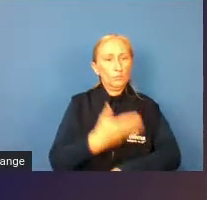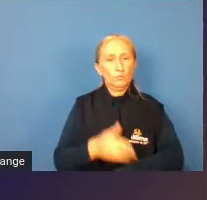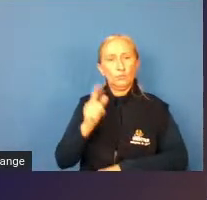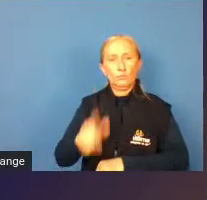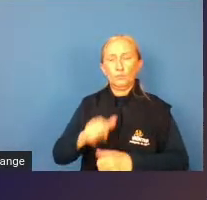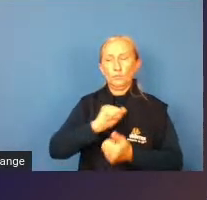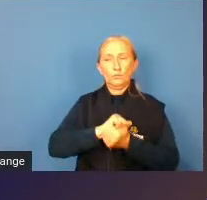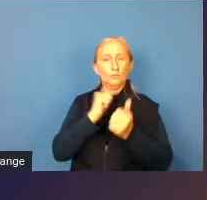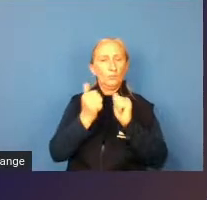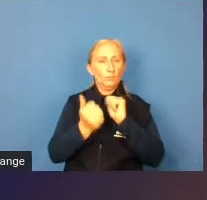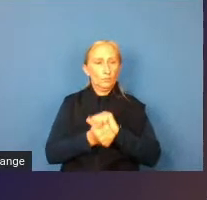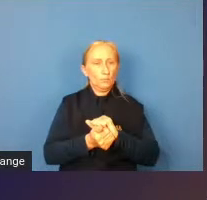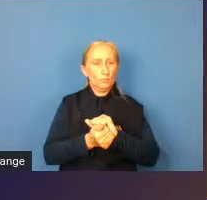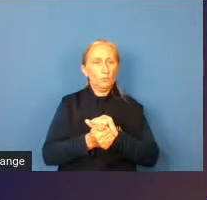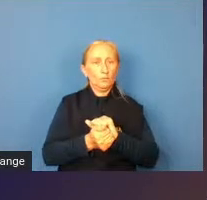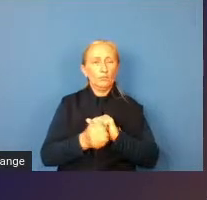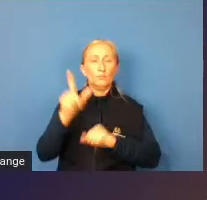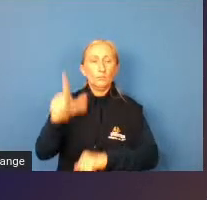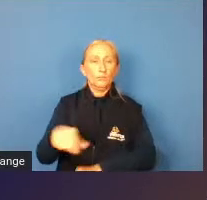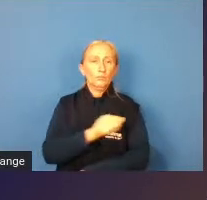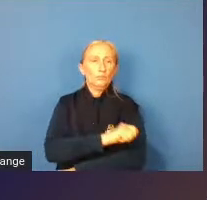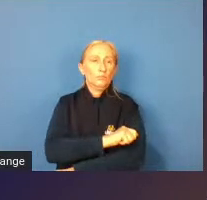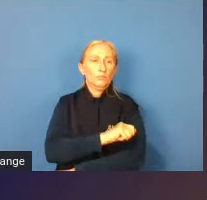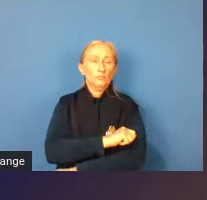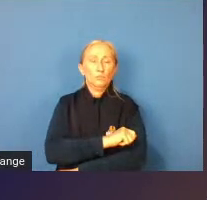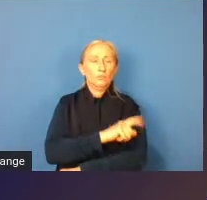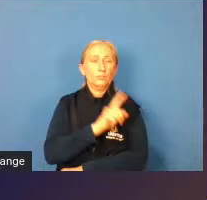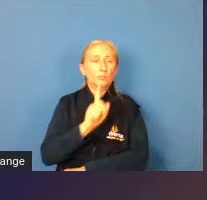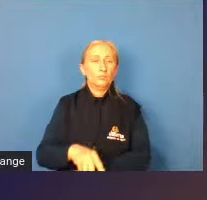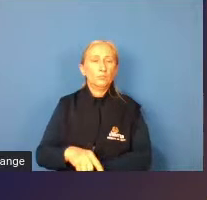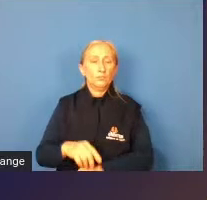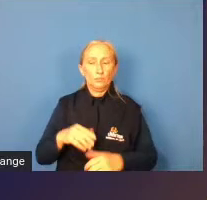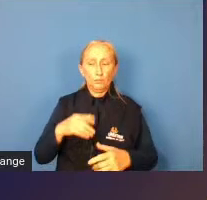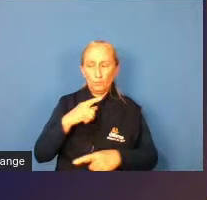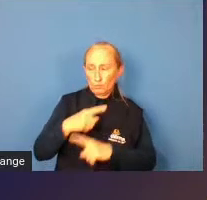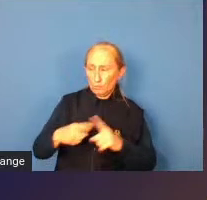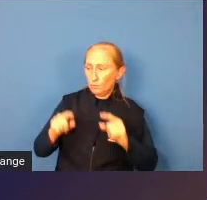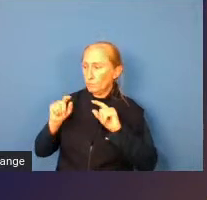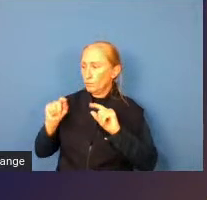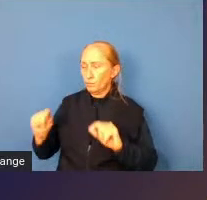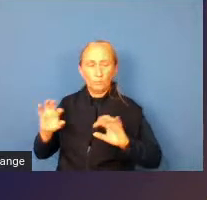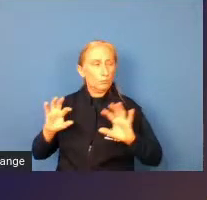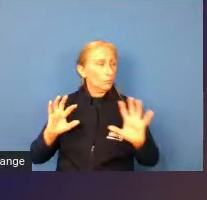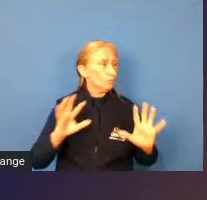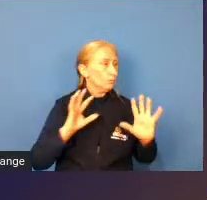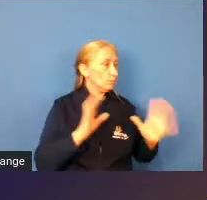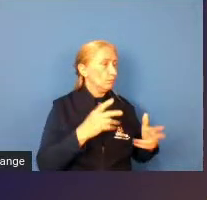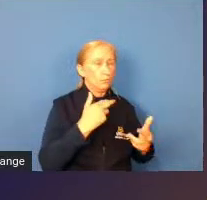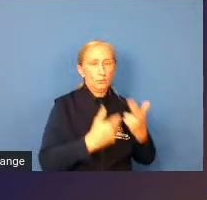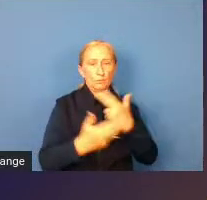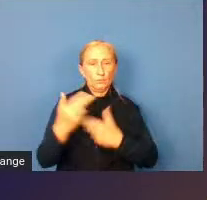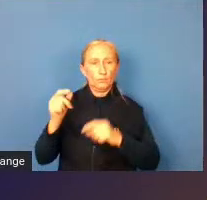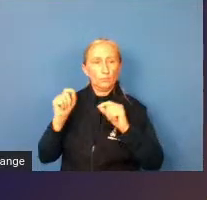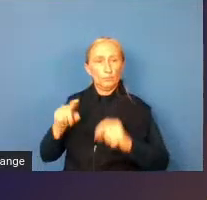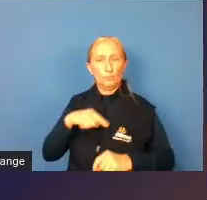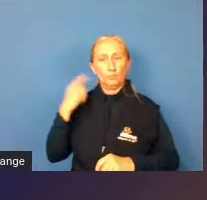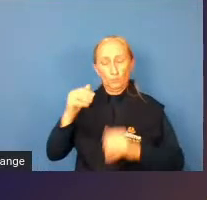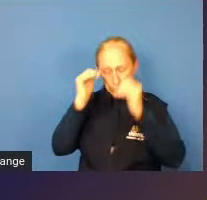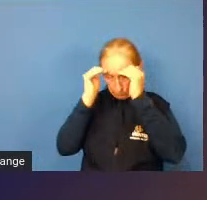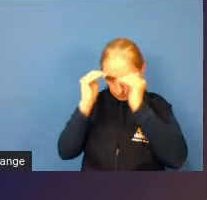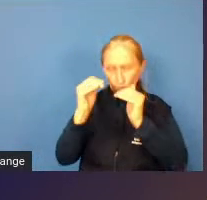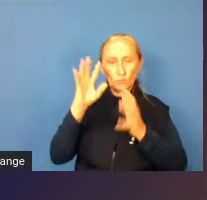adaptação para o aluno e não restringindo ele também devido a essas causas incomuns é nosso dever